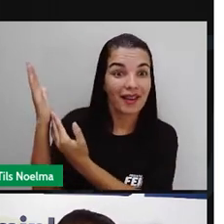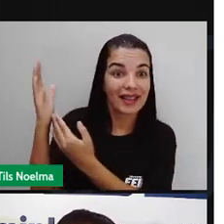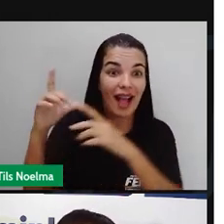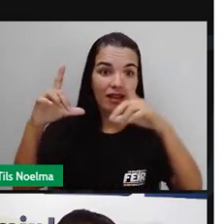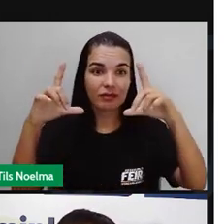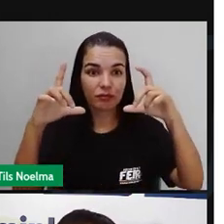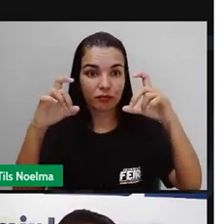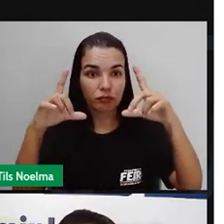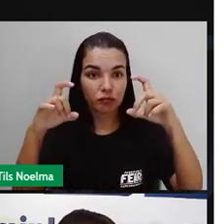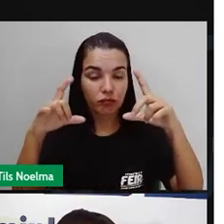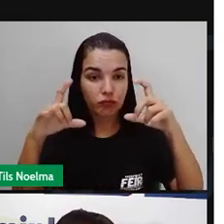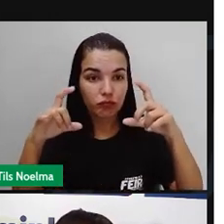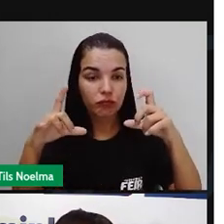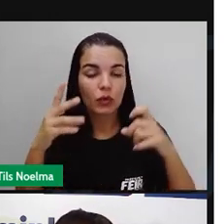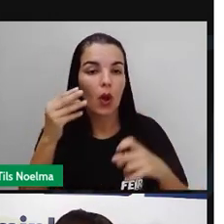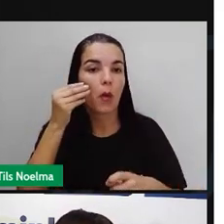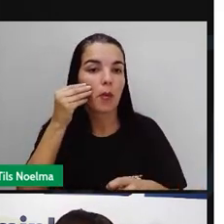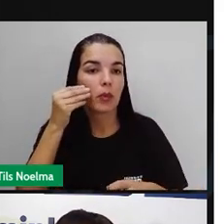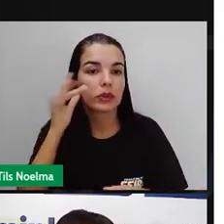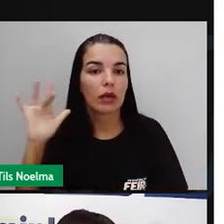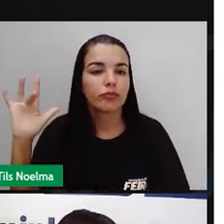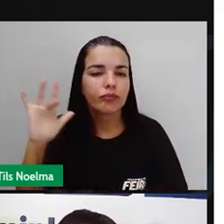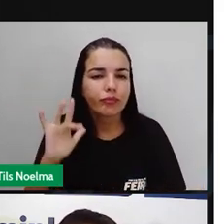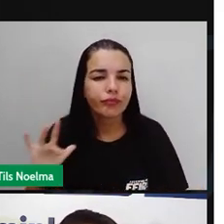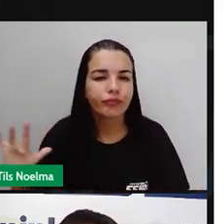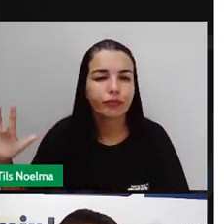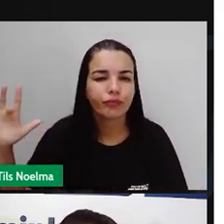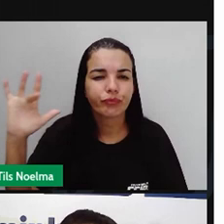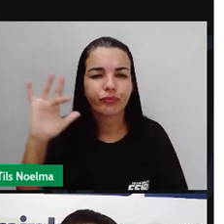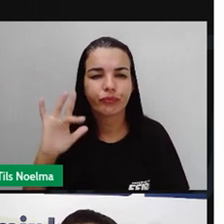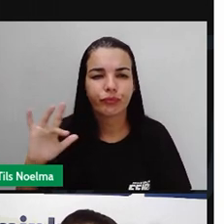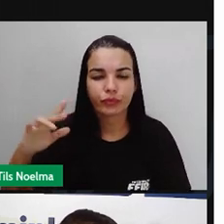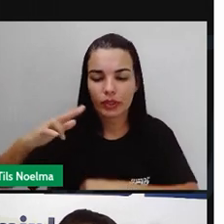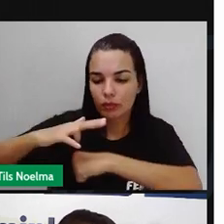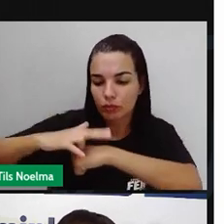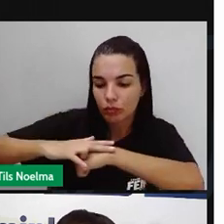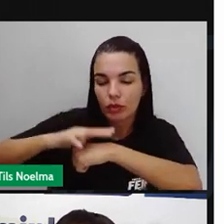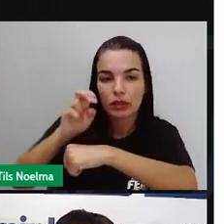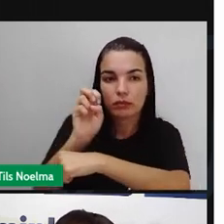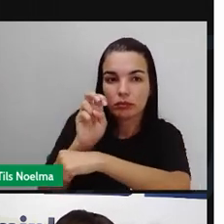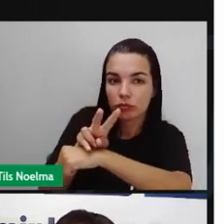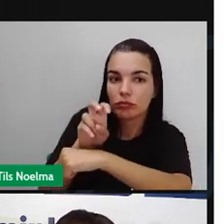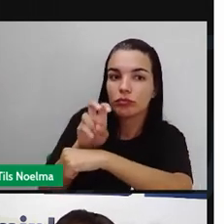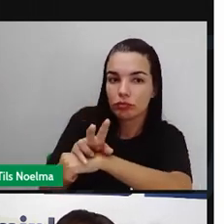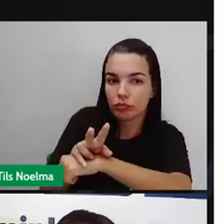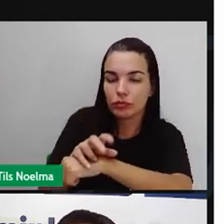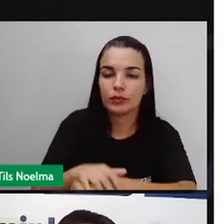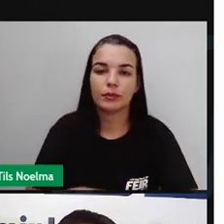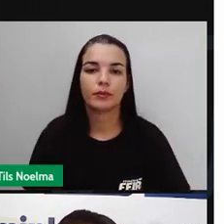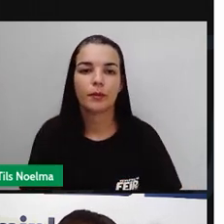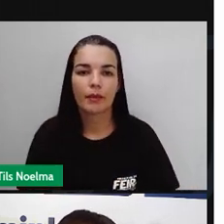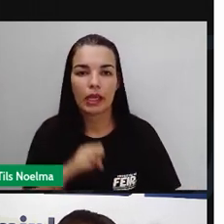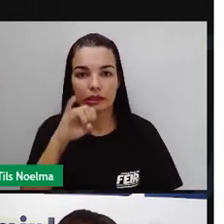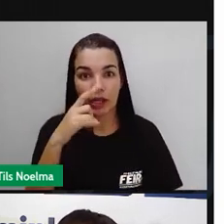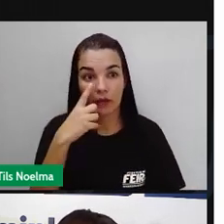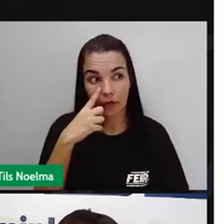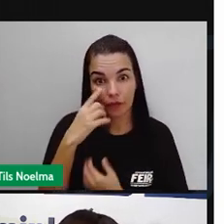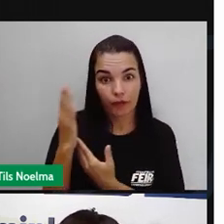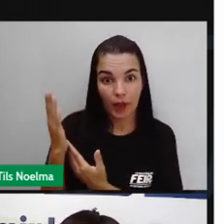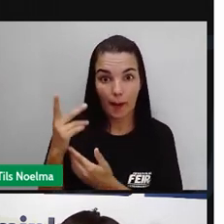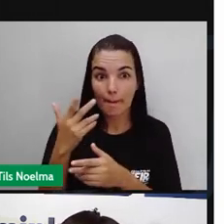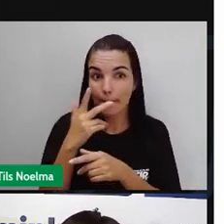do mosquito da dengue, o mosquito Aedes aegypti, para vocês ficarem aí alerta caso vocês vejam um inseto